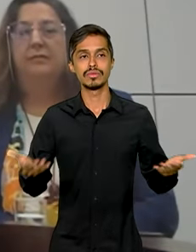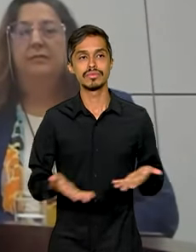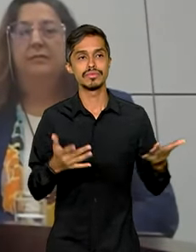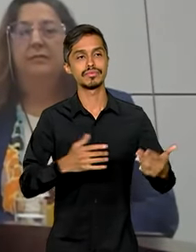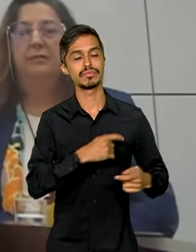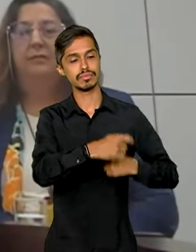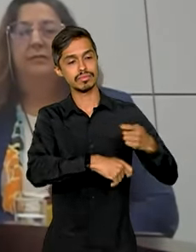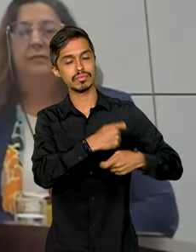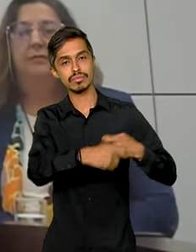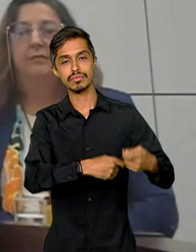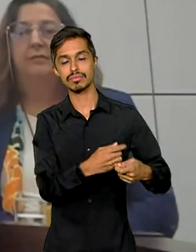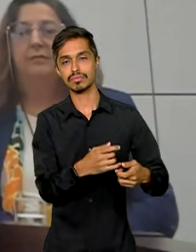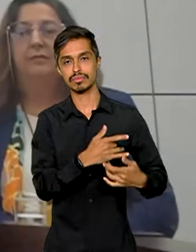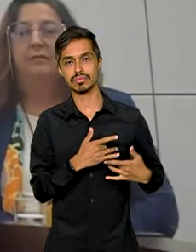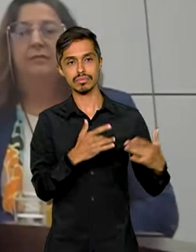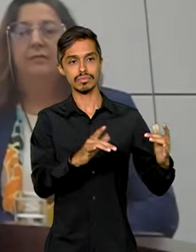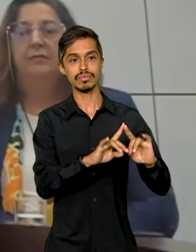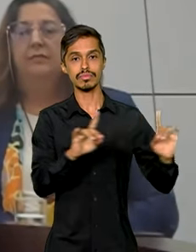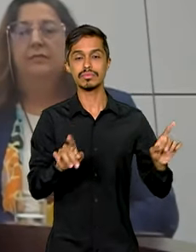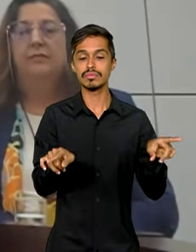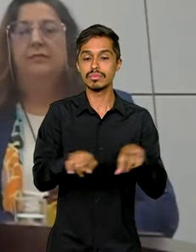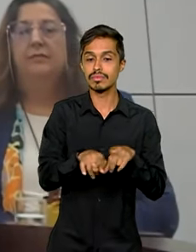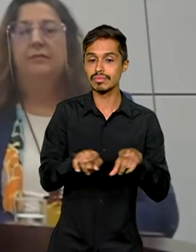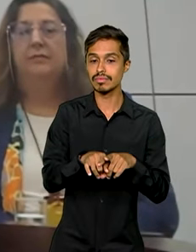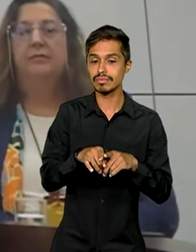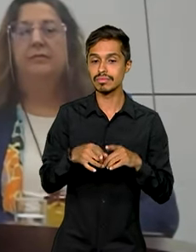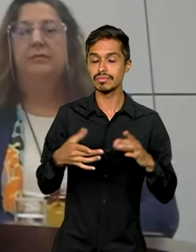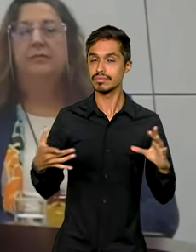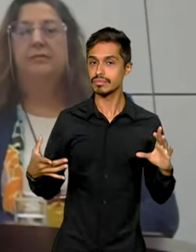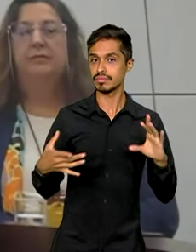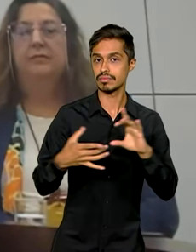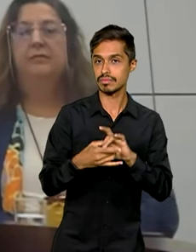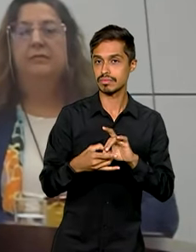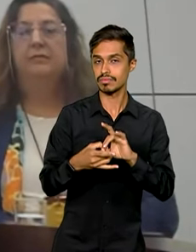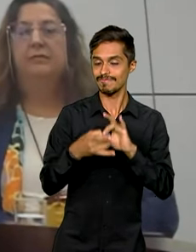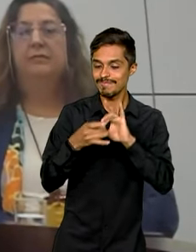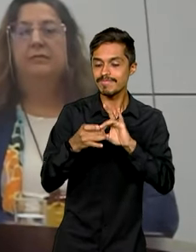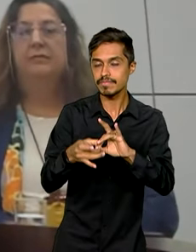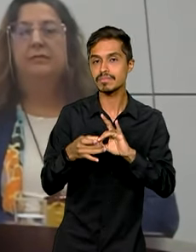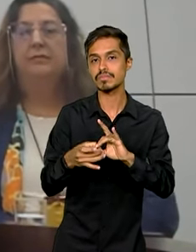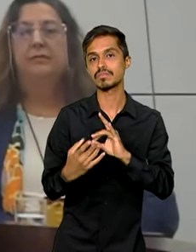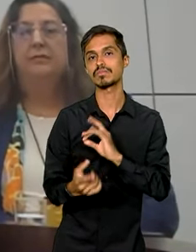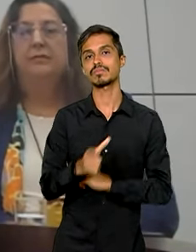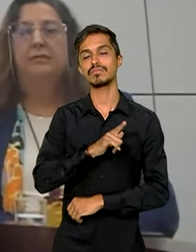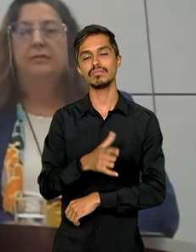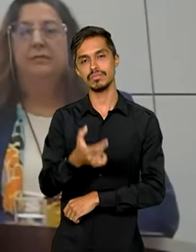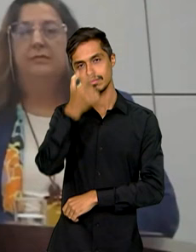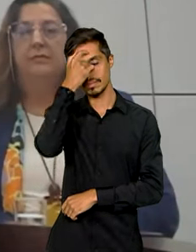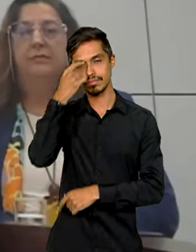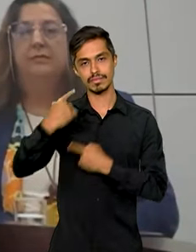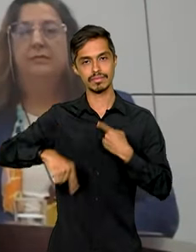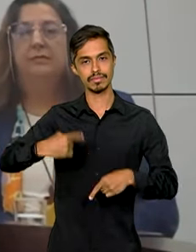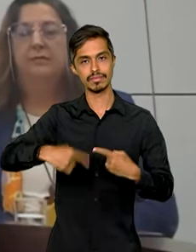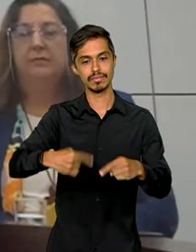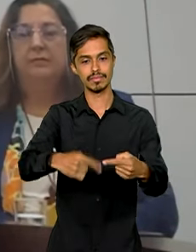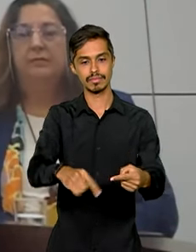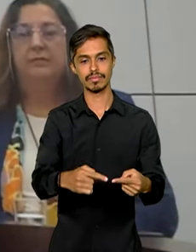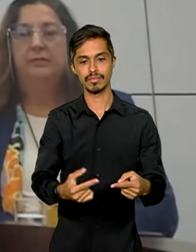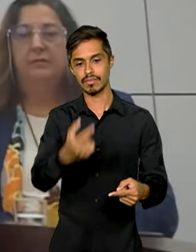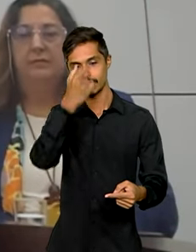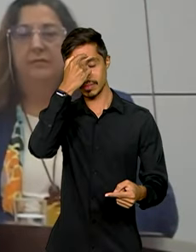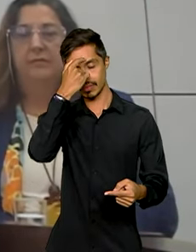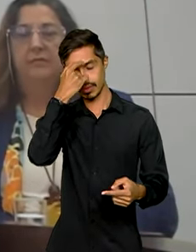solidária, mas, juntamente, inseparavelmente, uma consciência política, uma consciência